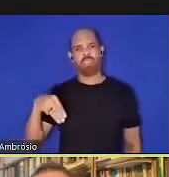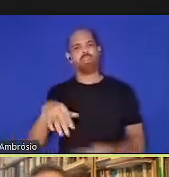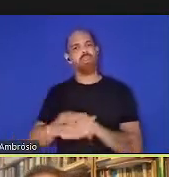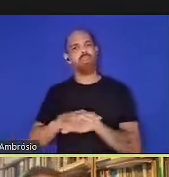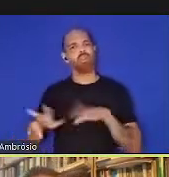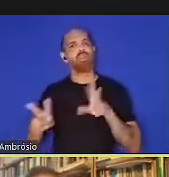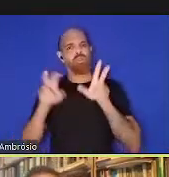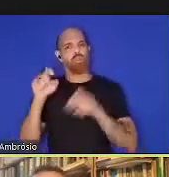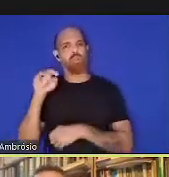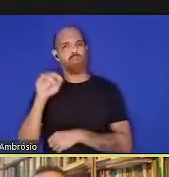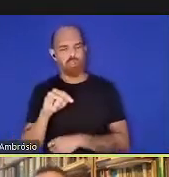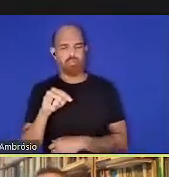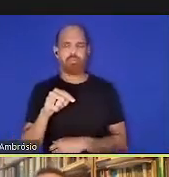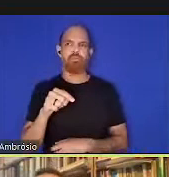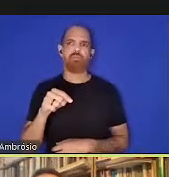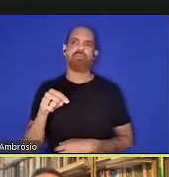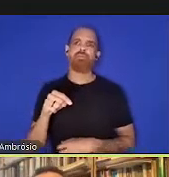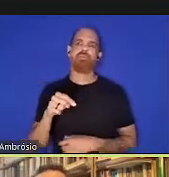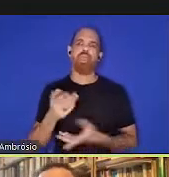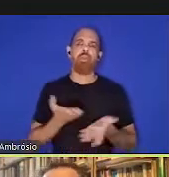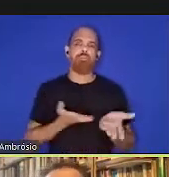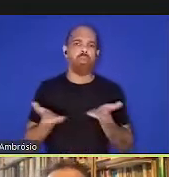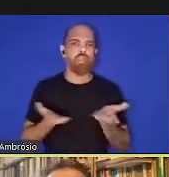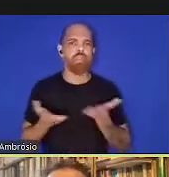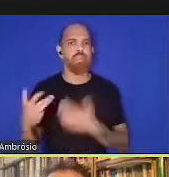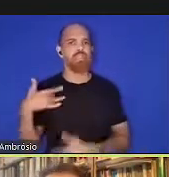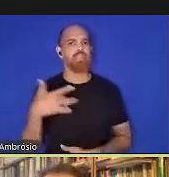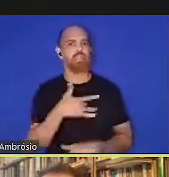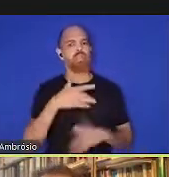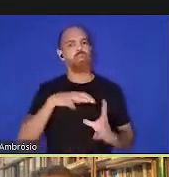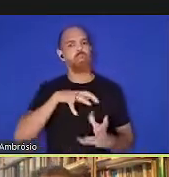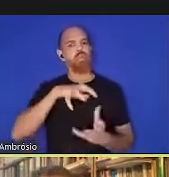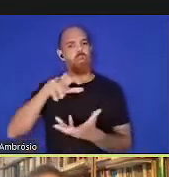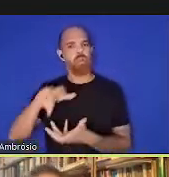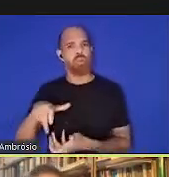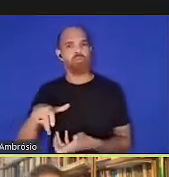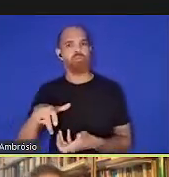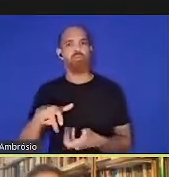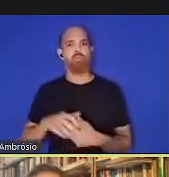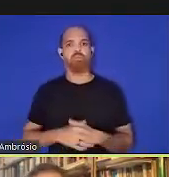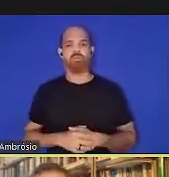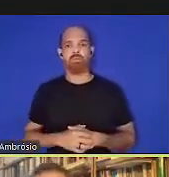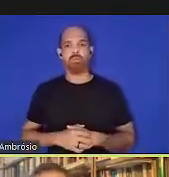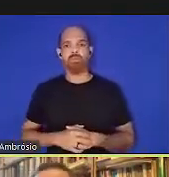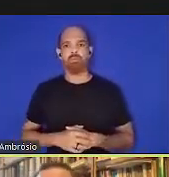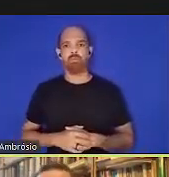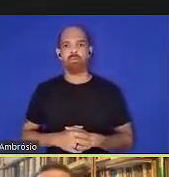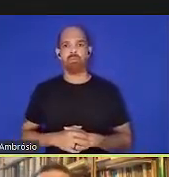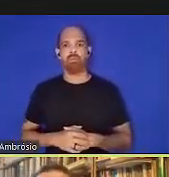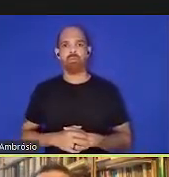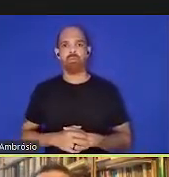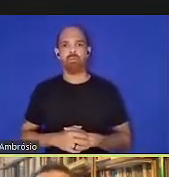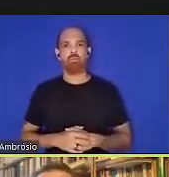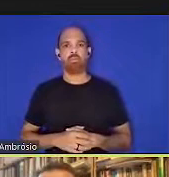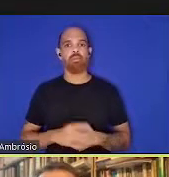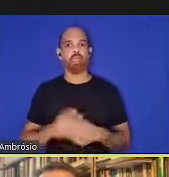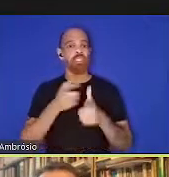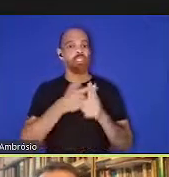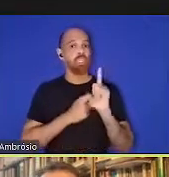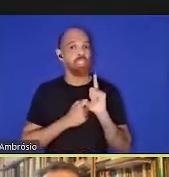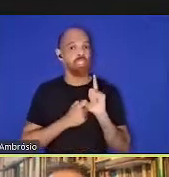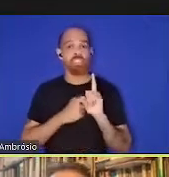sobre abordagens de saúde global, as crises no geral,